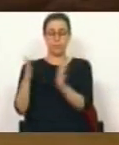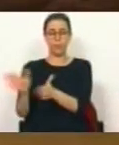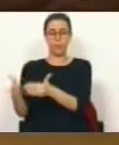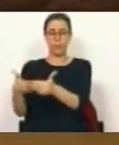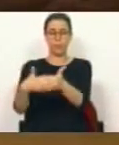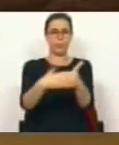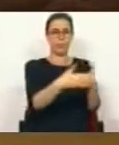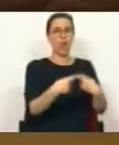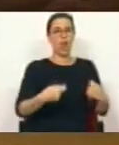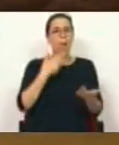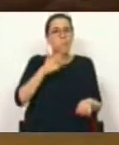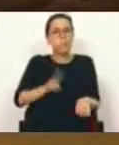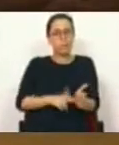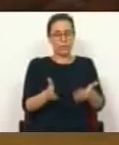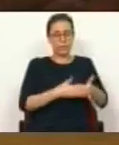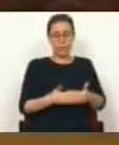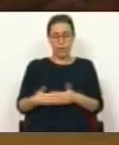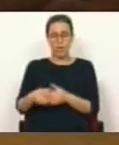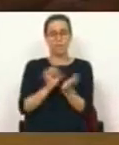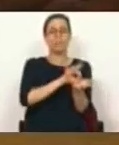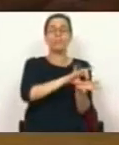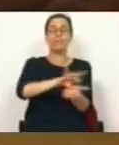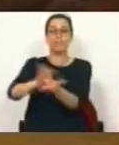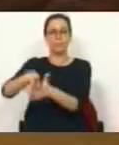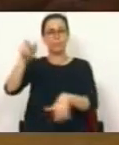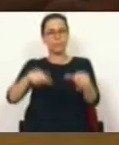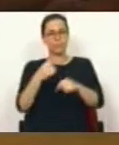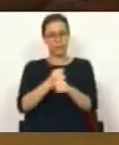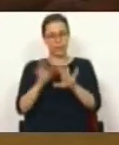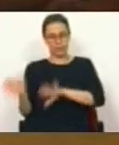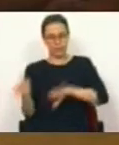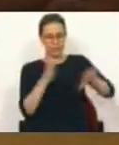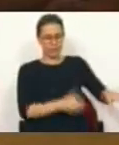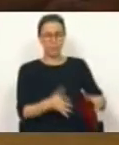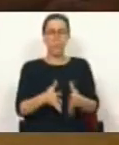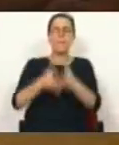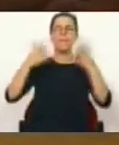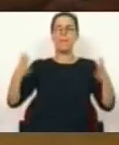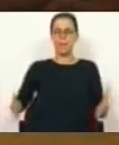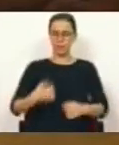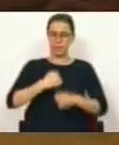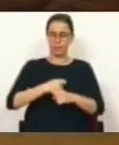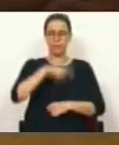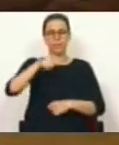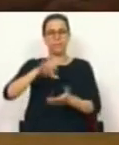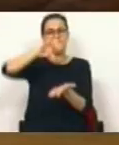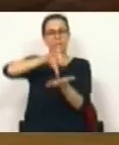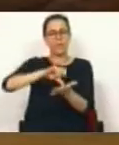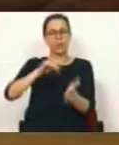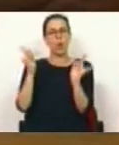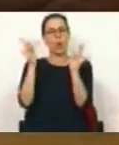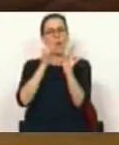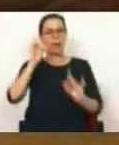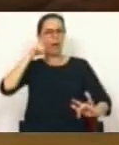encerramento de muitas lojas físicas e ao consequente despedimento de trabalhadores e, por outro, a um aumento significativo dos trabalhadores nos centros de